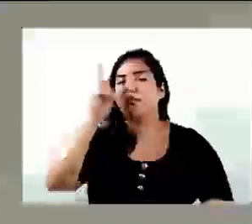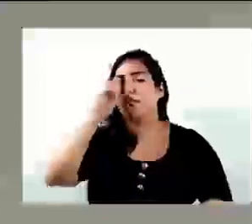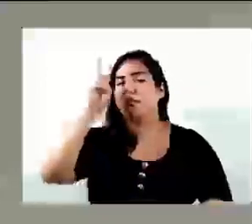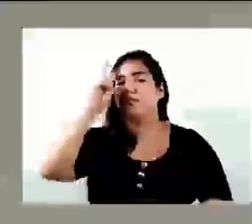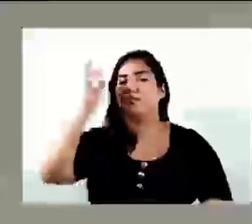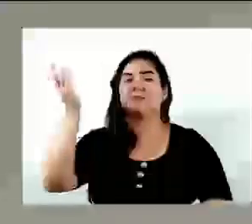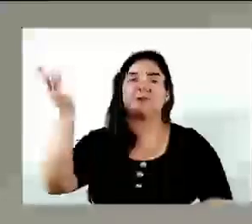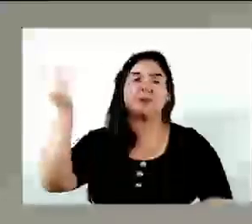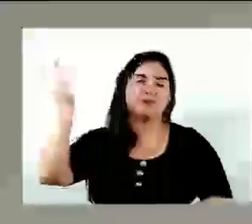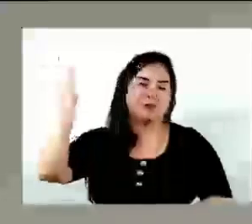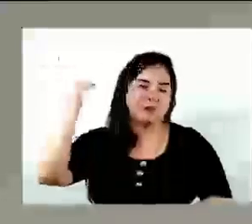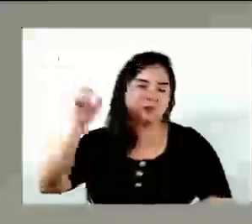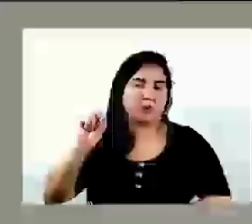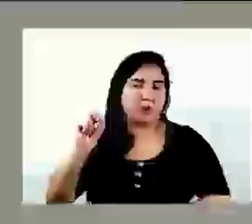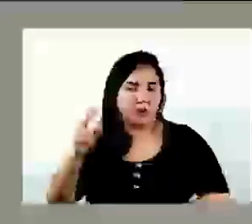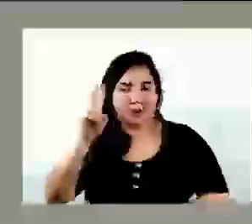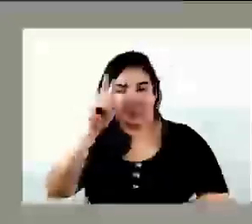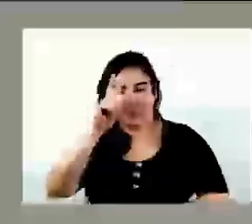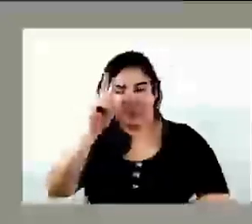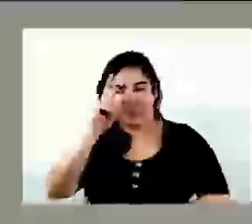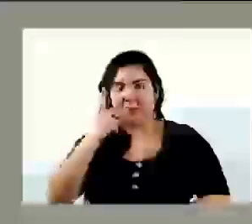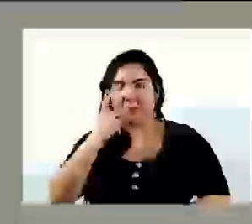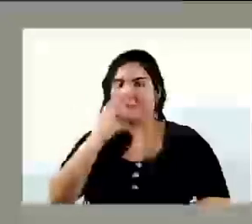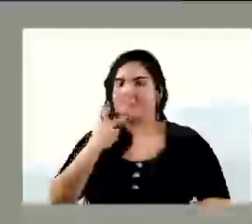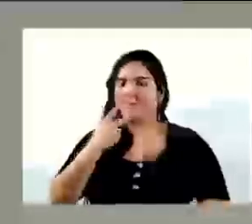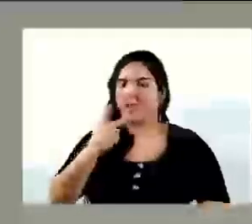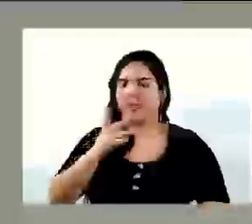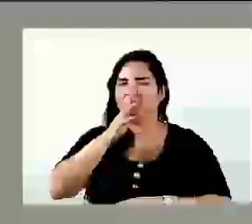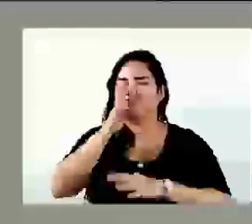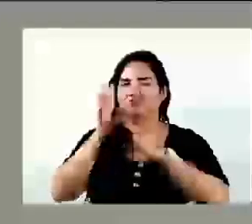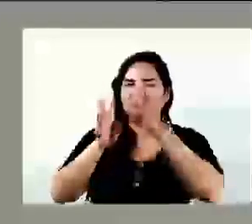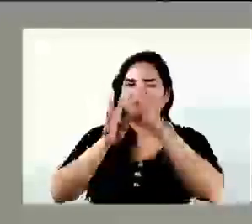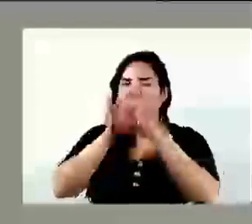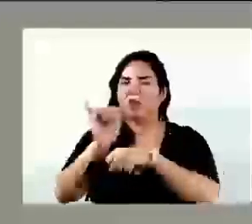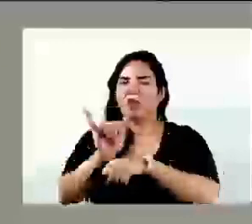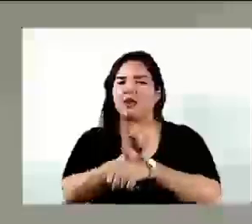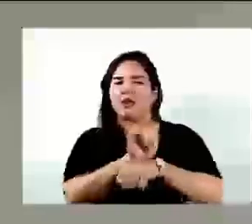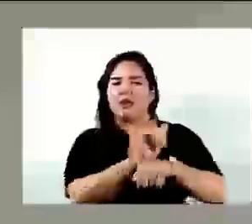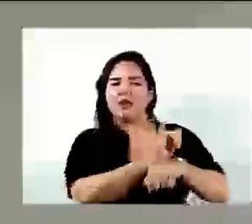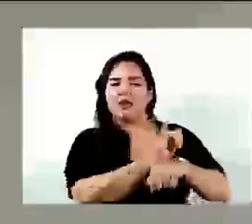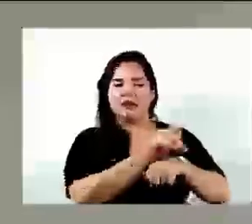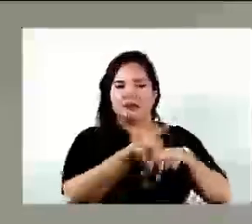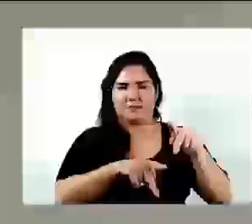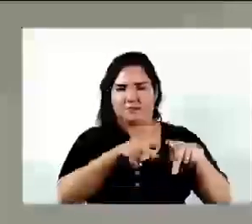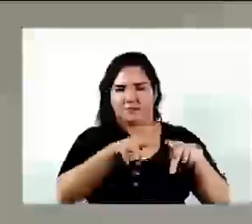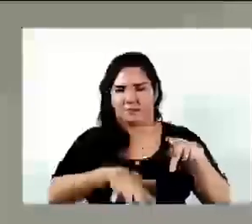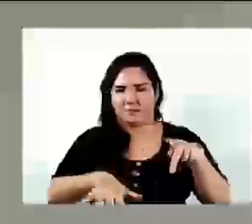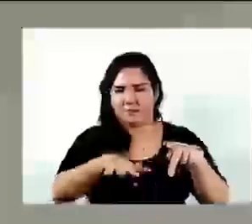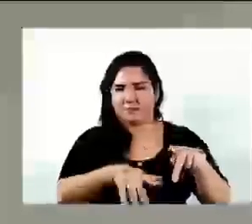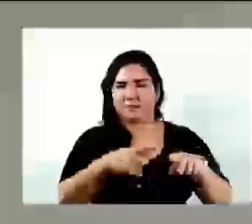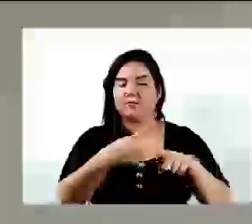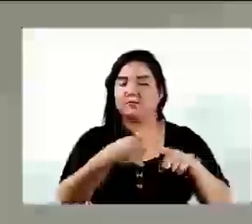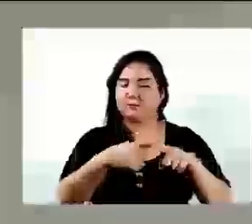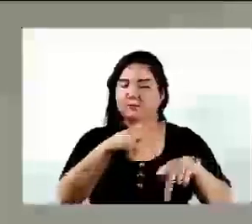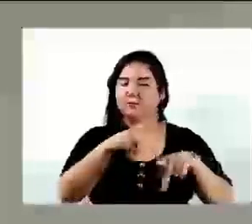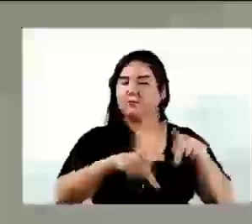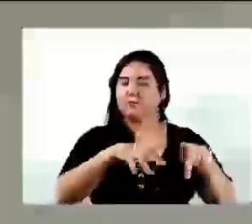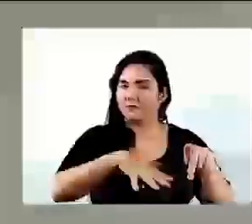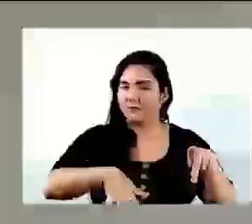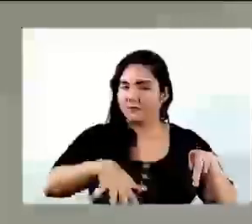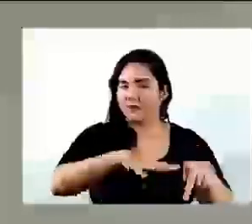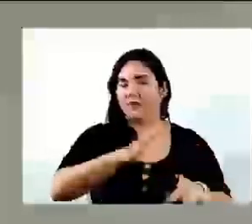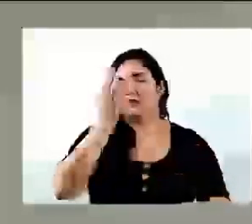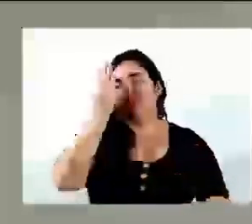ou se lembra, faz questão de falar mentira para tentar enganar a população, porque a população sabe, a população sabe